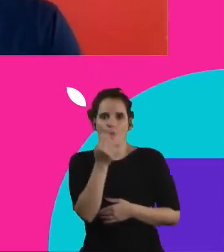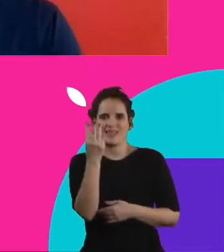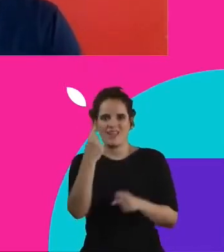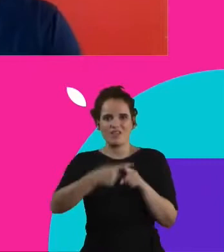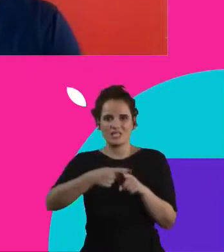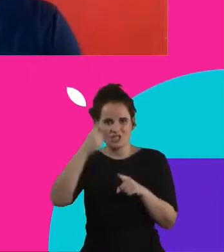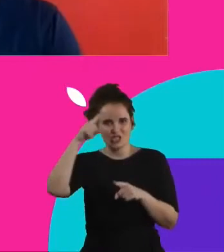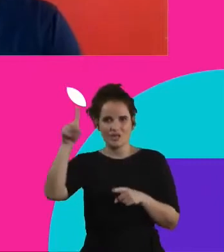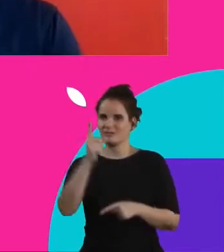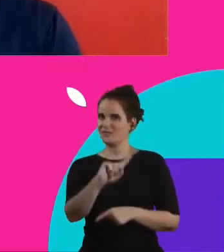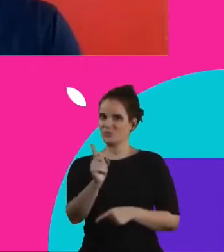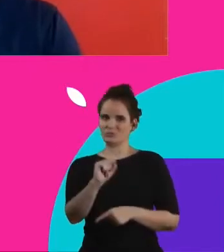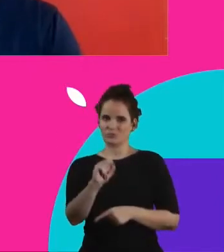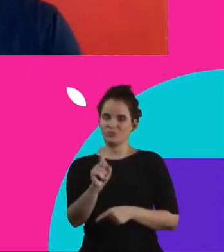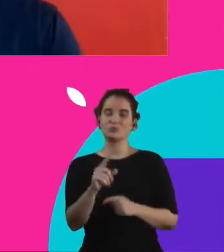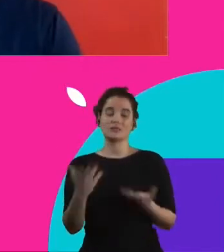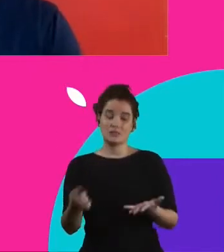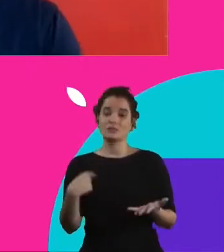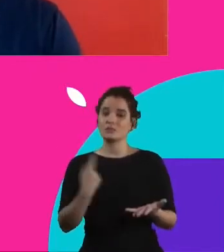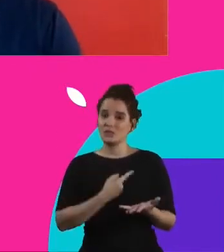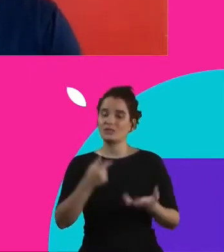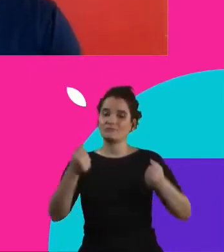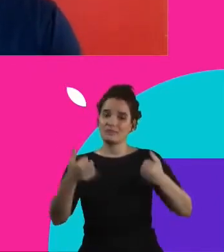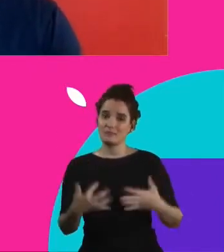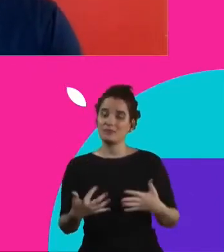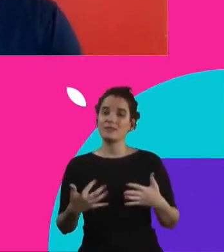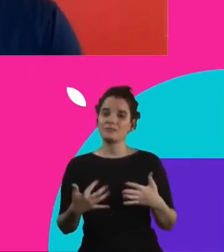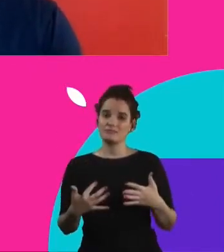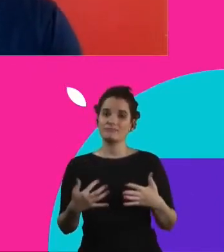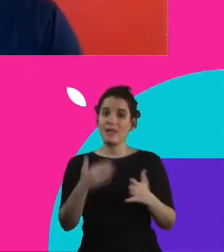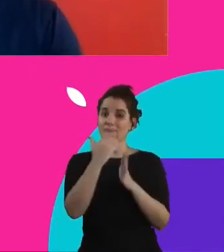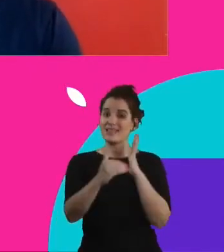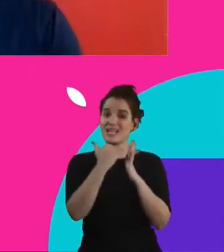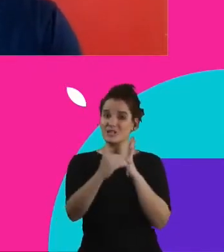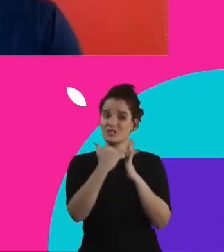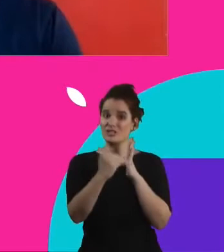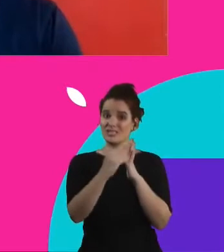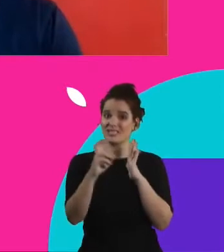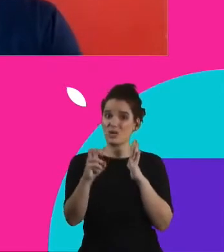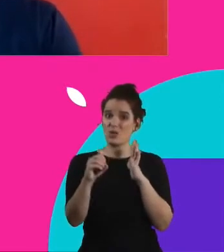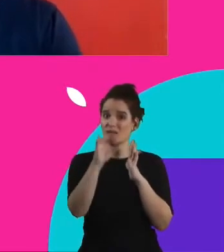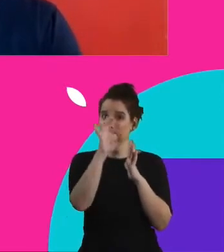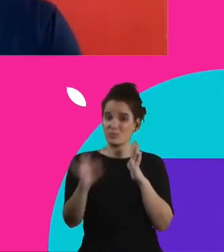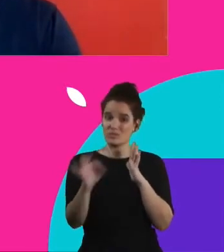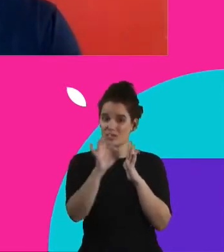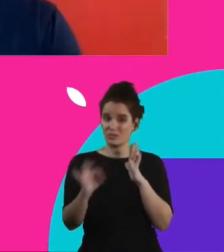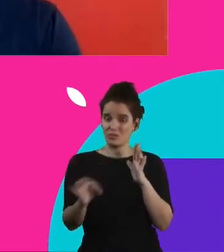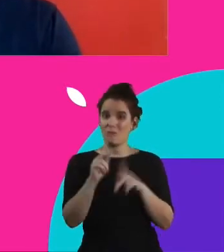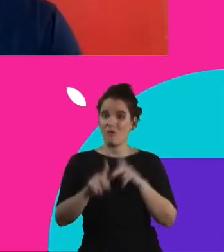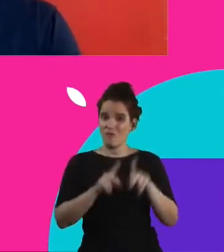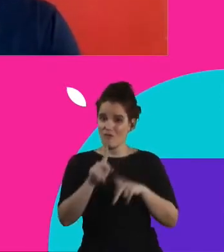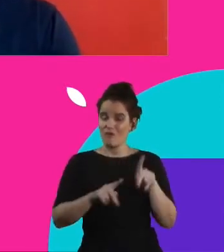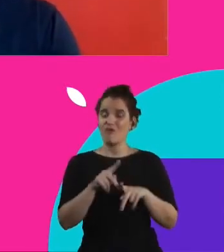diárias. Então a gente pode dizer que, na verdade, mais da população, metade da população brasileira passa fome, né, quem